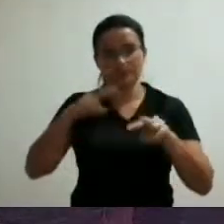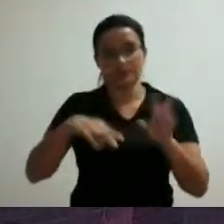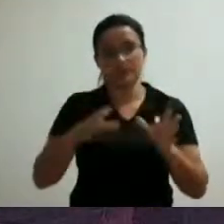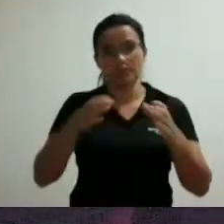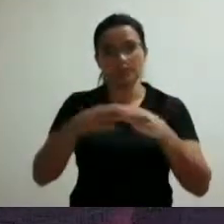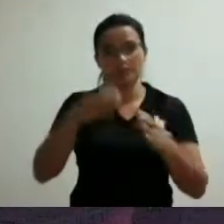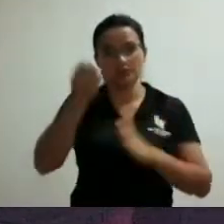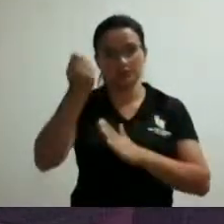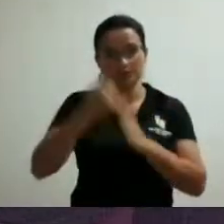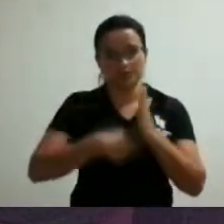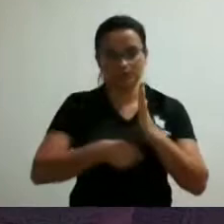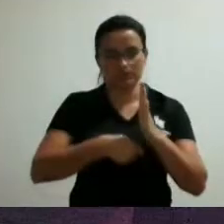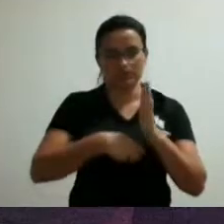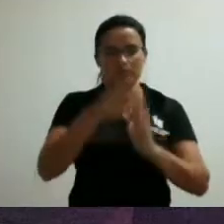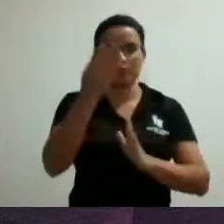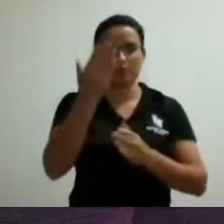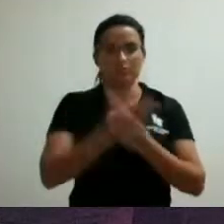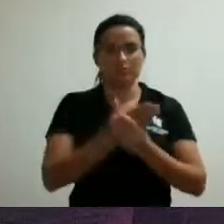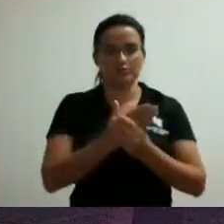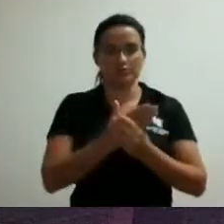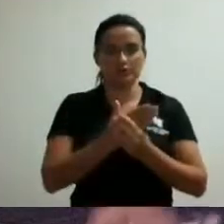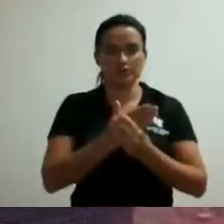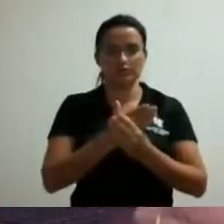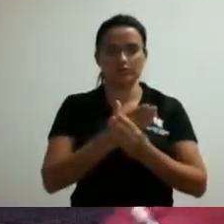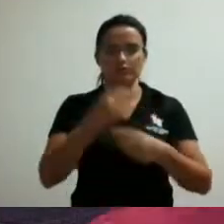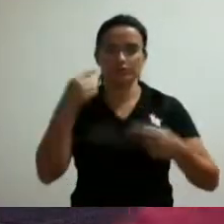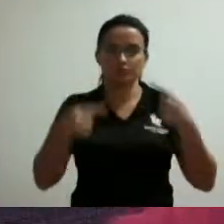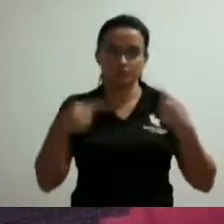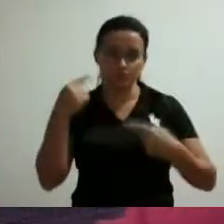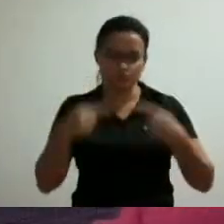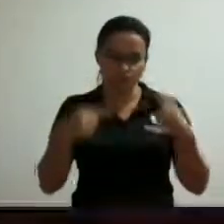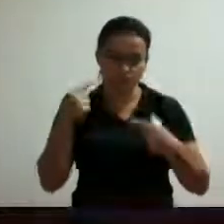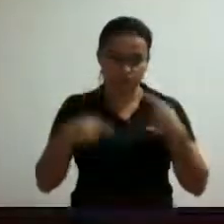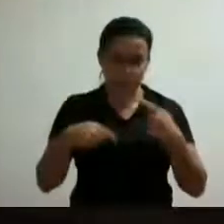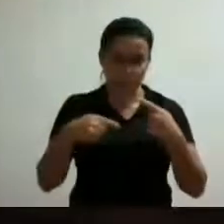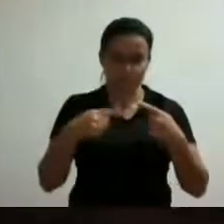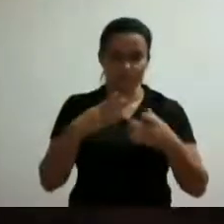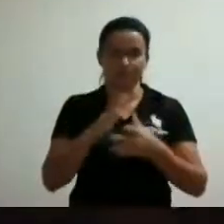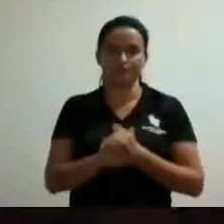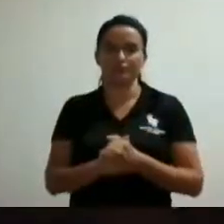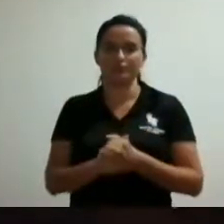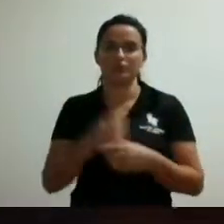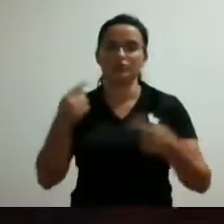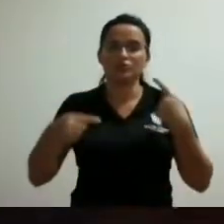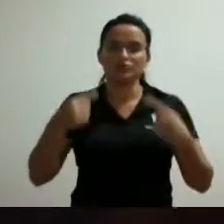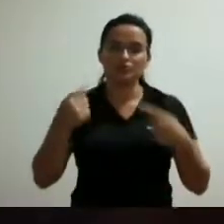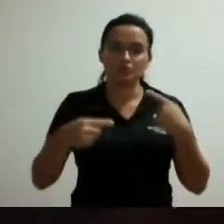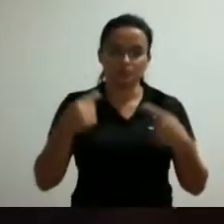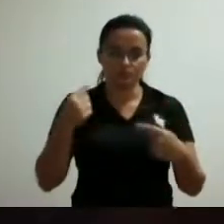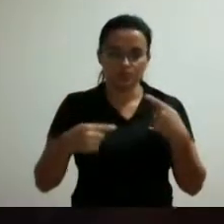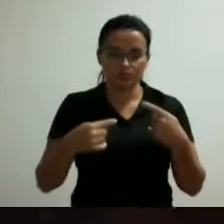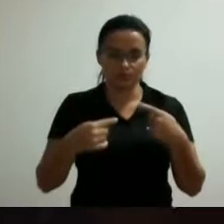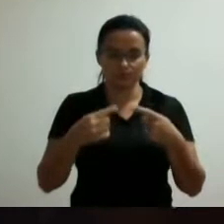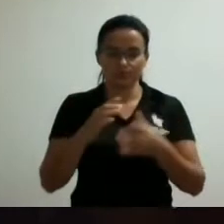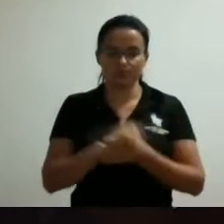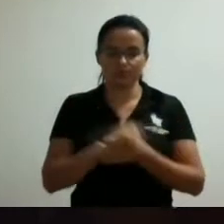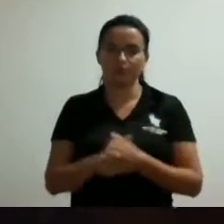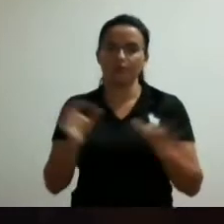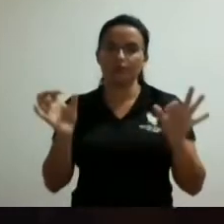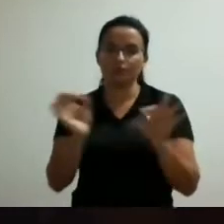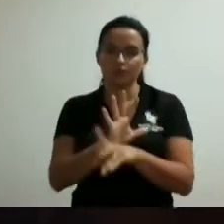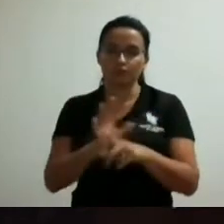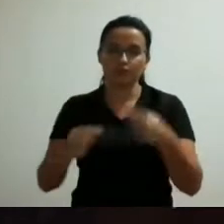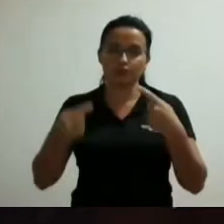processo encontra-se em discussão em discussão em encerrada